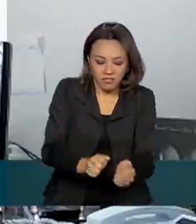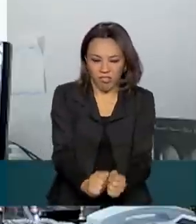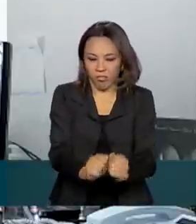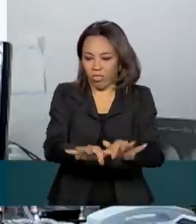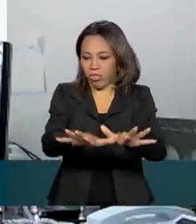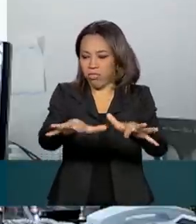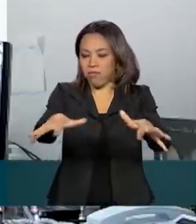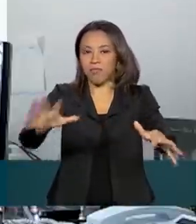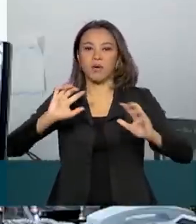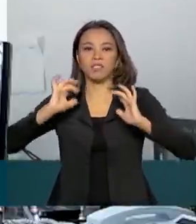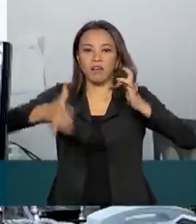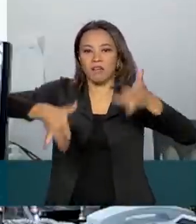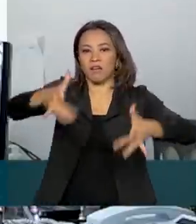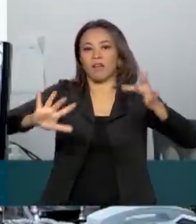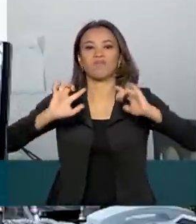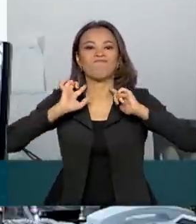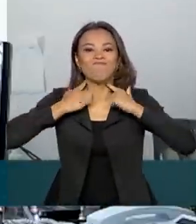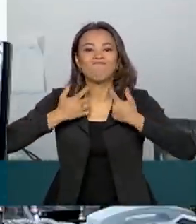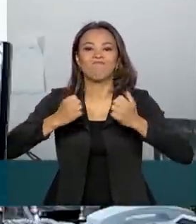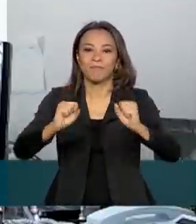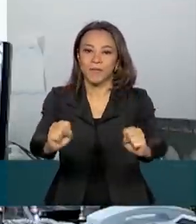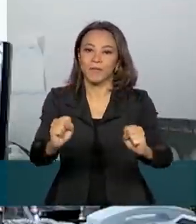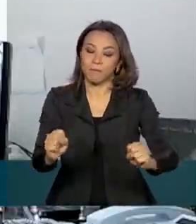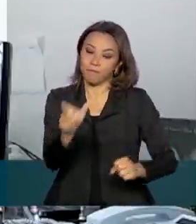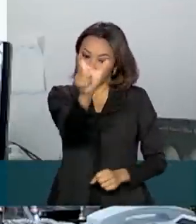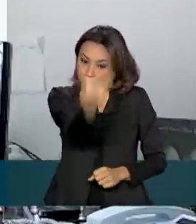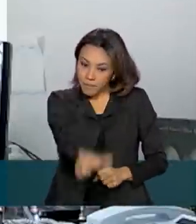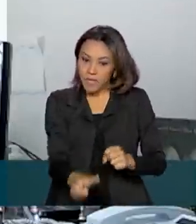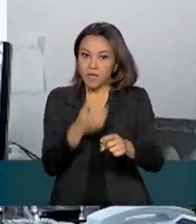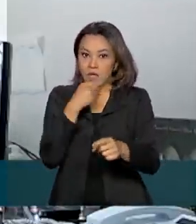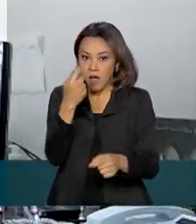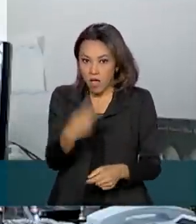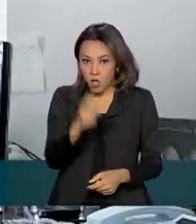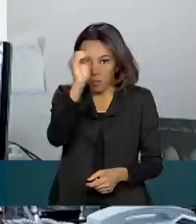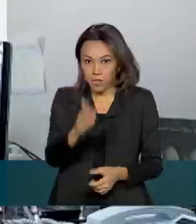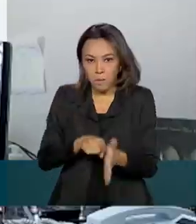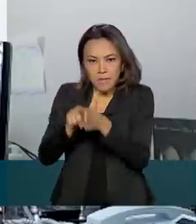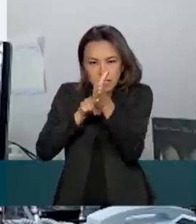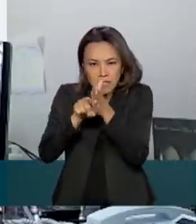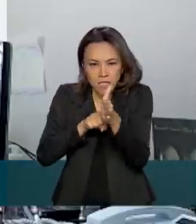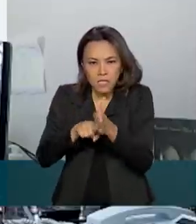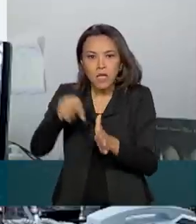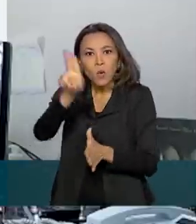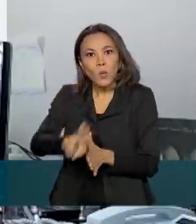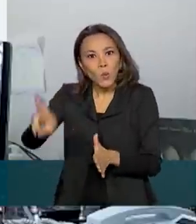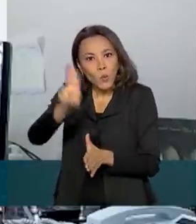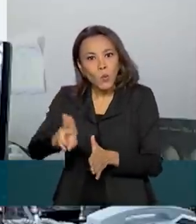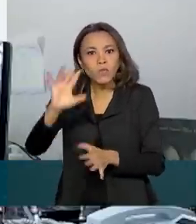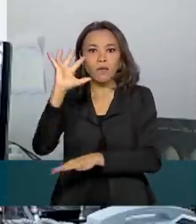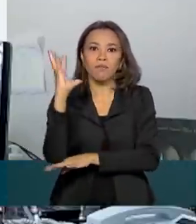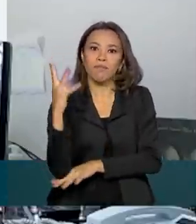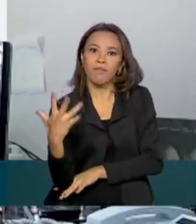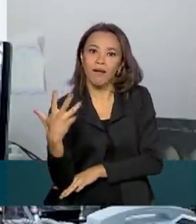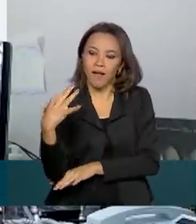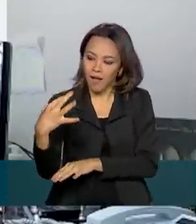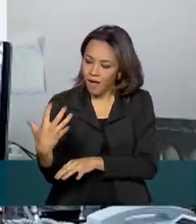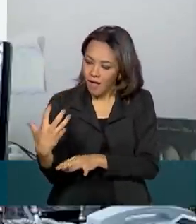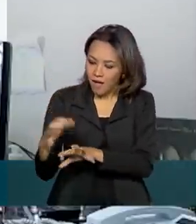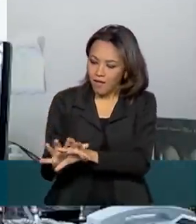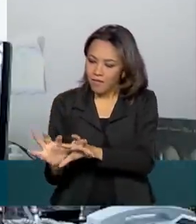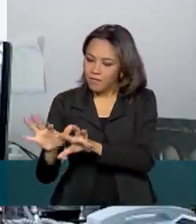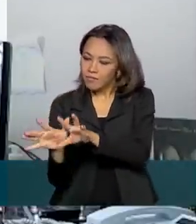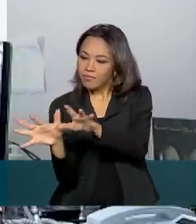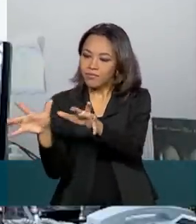Mas uma nova tecnologia desenvolvida por este pesquisador brasileiro utiliza plantas para remover os resíduos